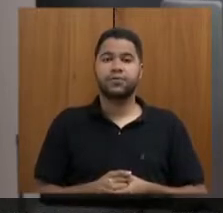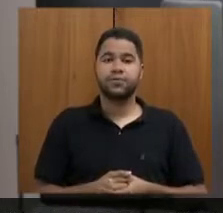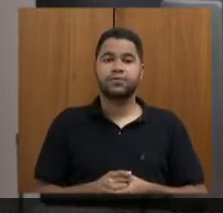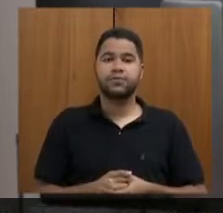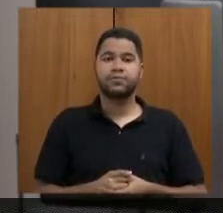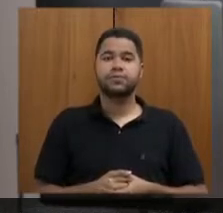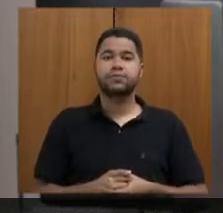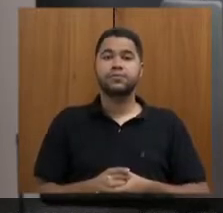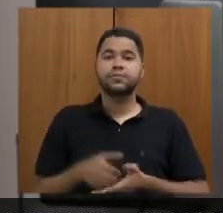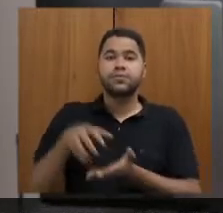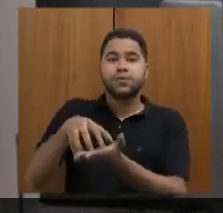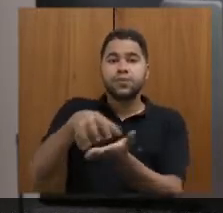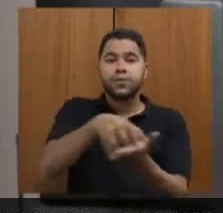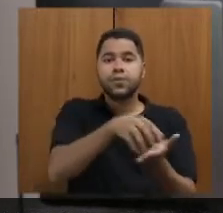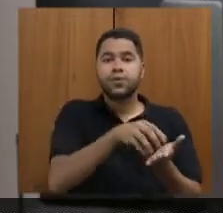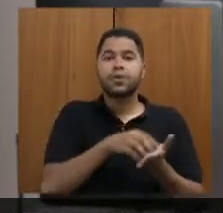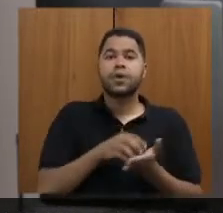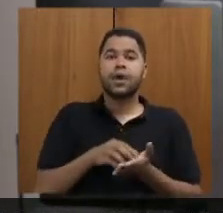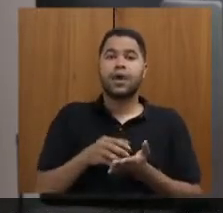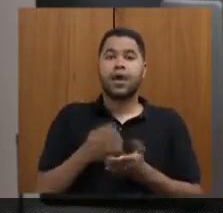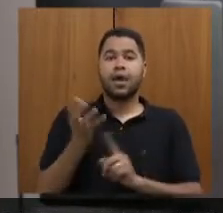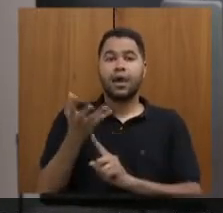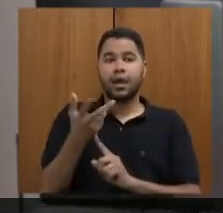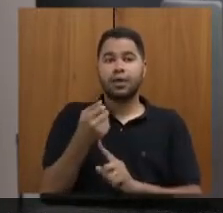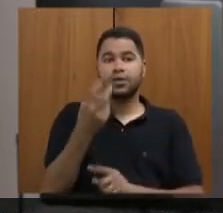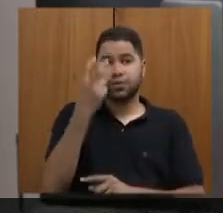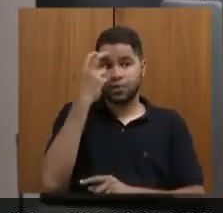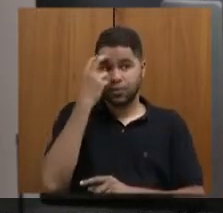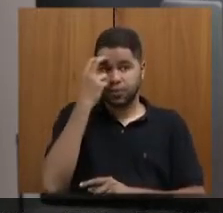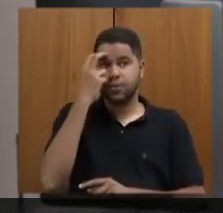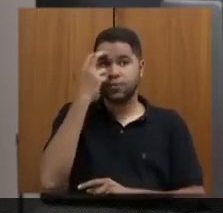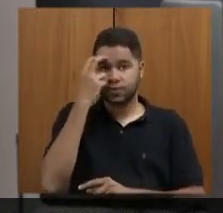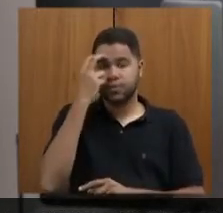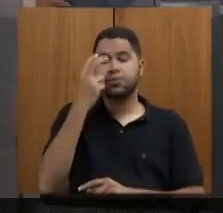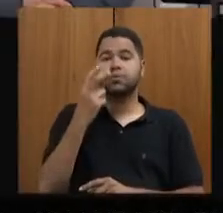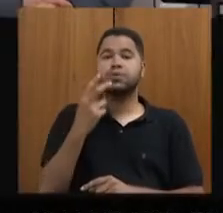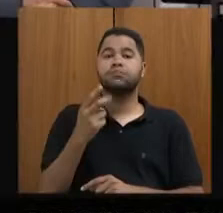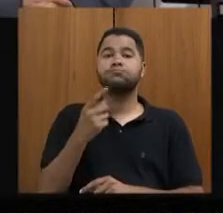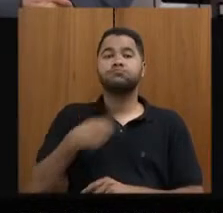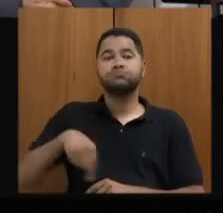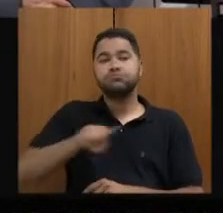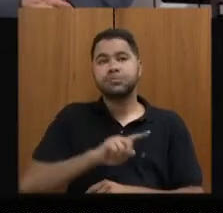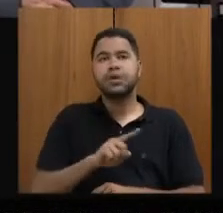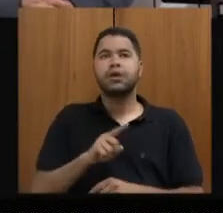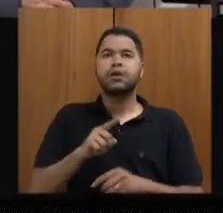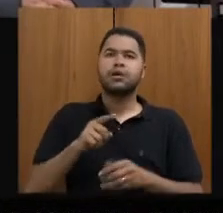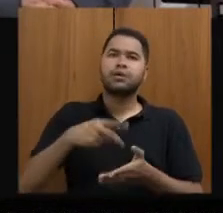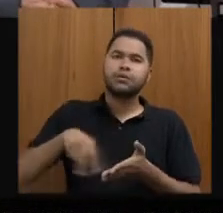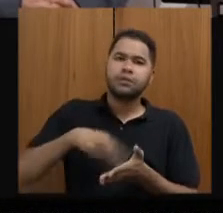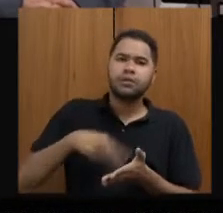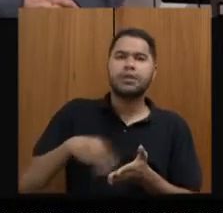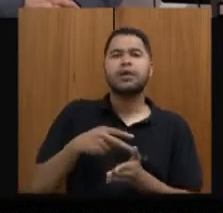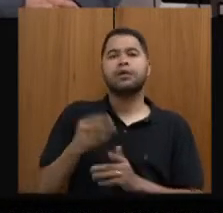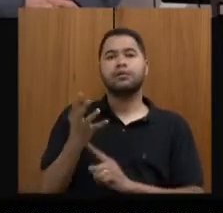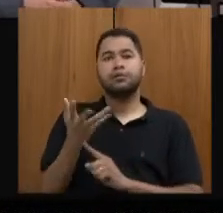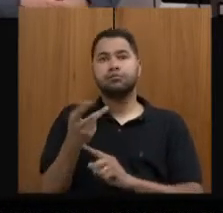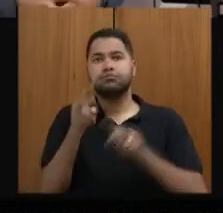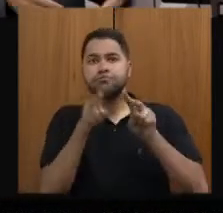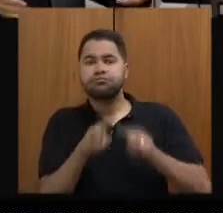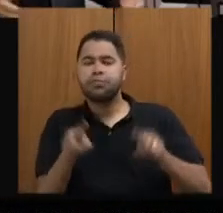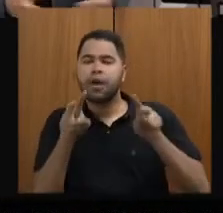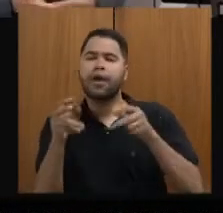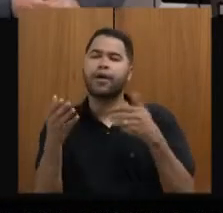Enquanto setoriais de arte e cultura, com 148 participantes do segmento de teatro, moda, design, dança e artes visuais, são as